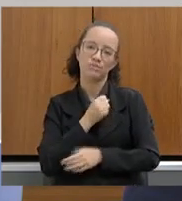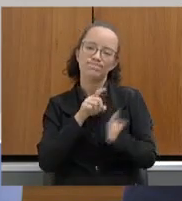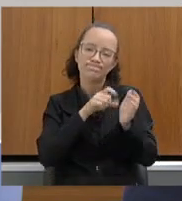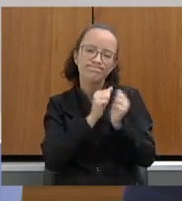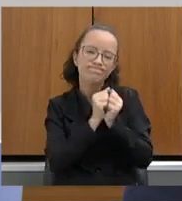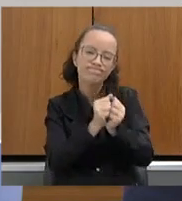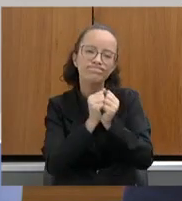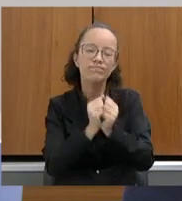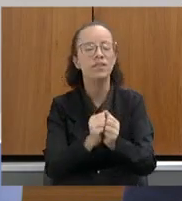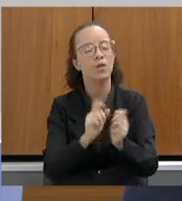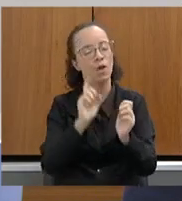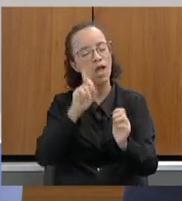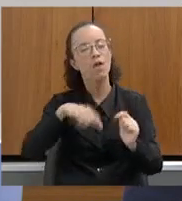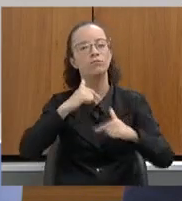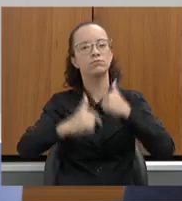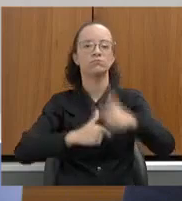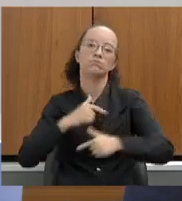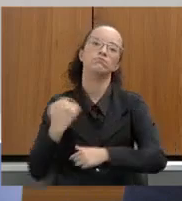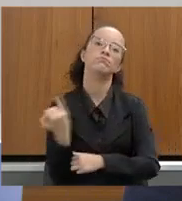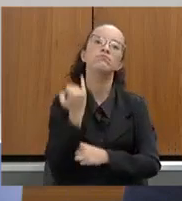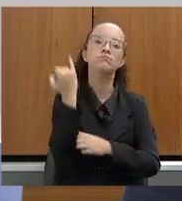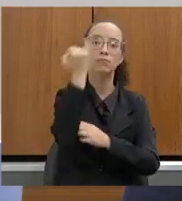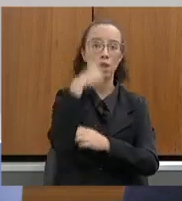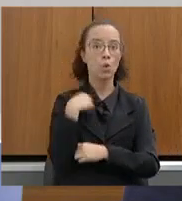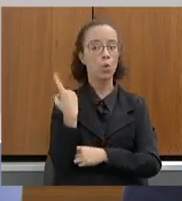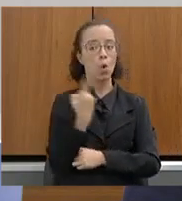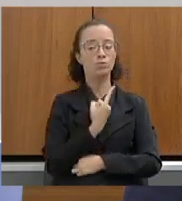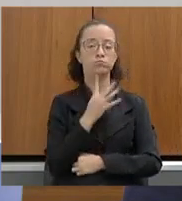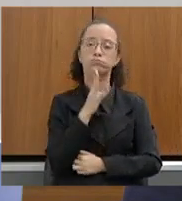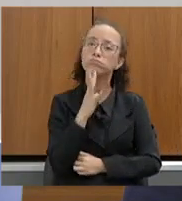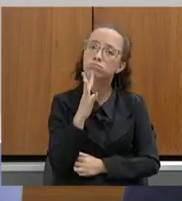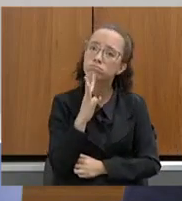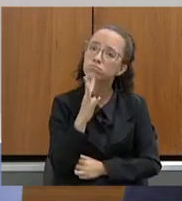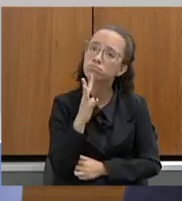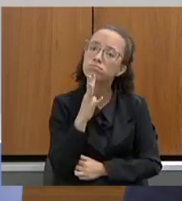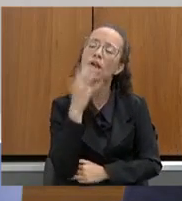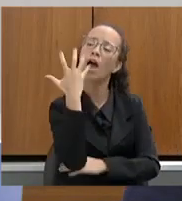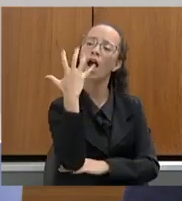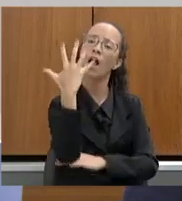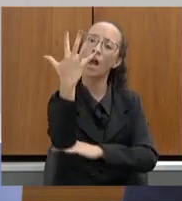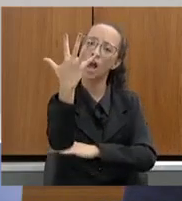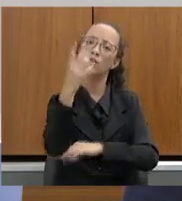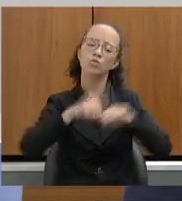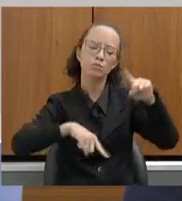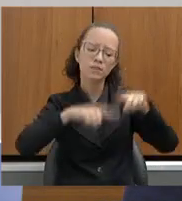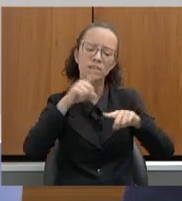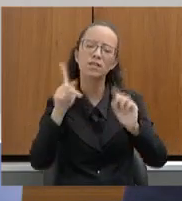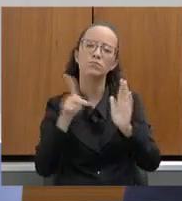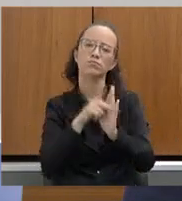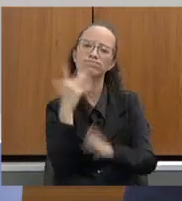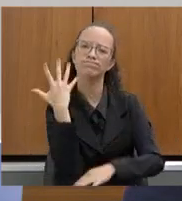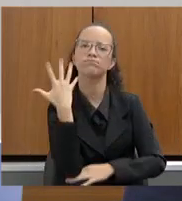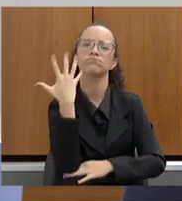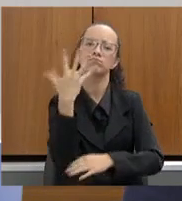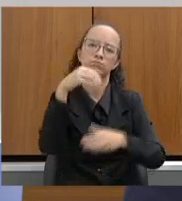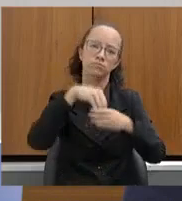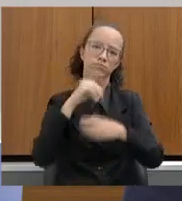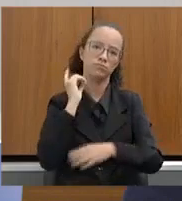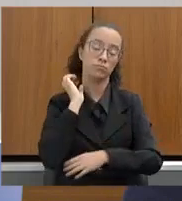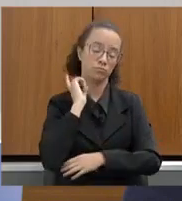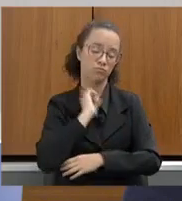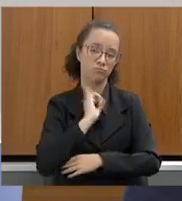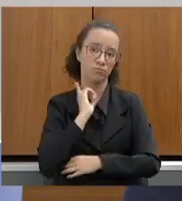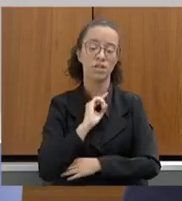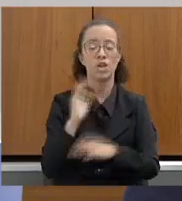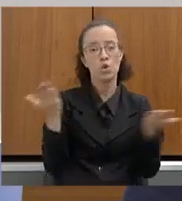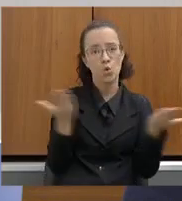trabalho muito importante que tem nos dado condição, inclusive, de conhecer a natureza dos resíduos especiais no Estado de Minas Gerais. E hoje a